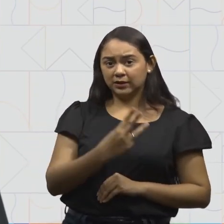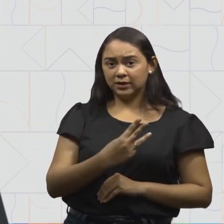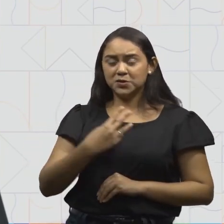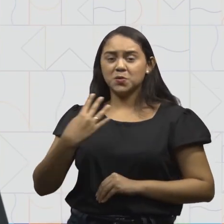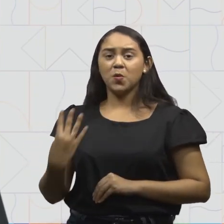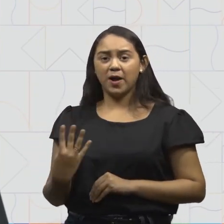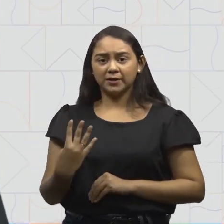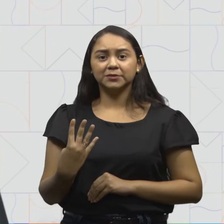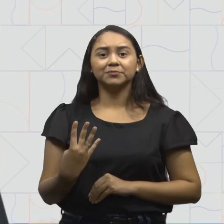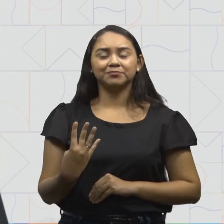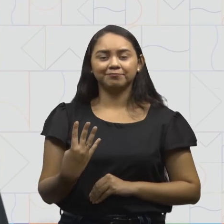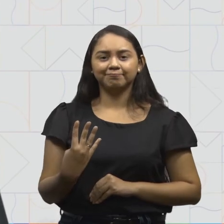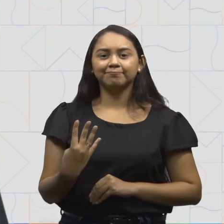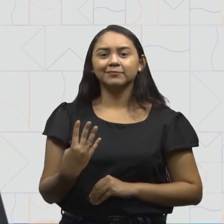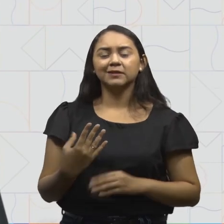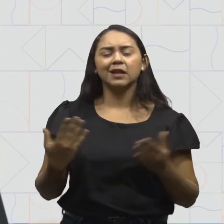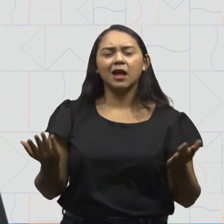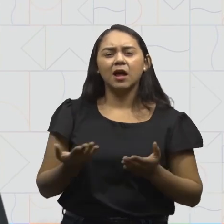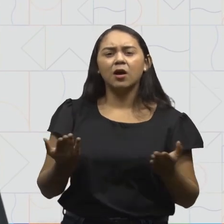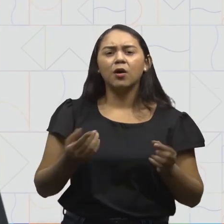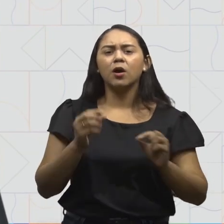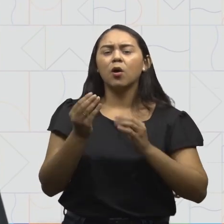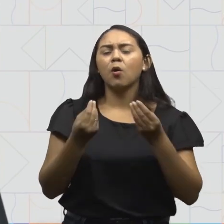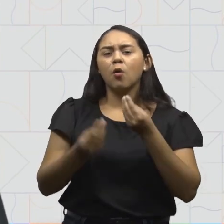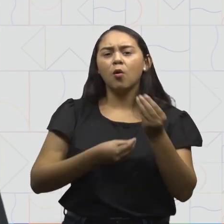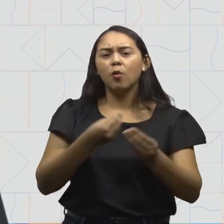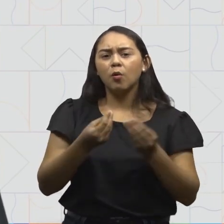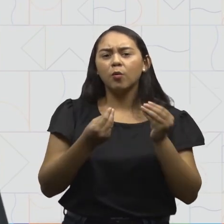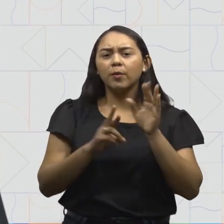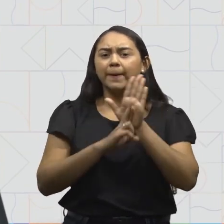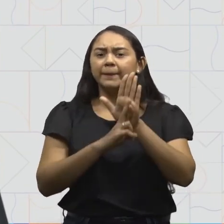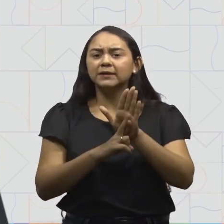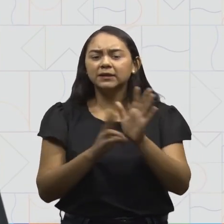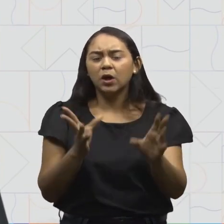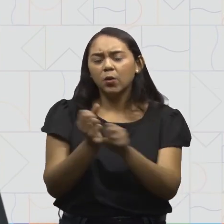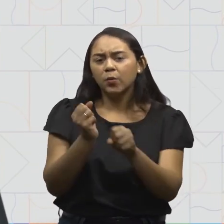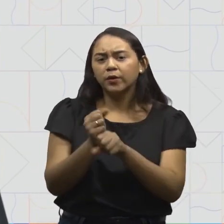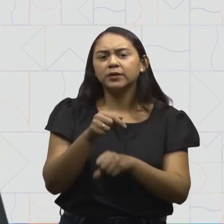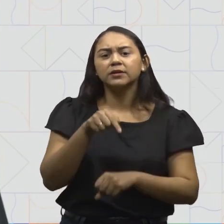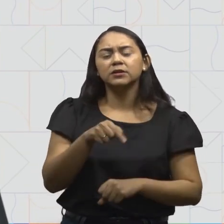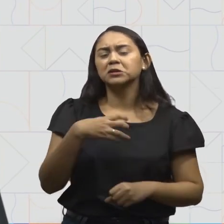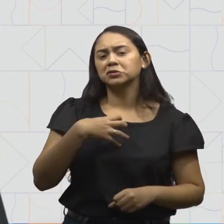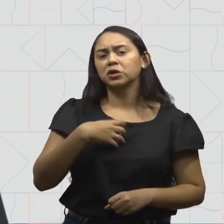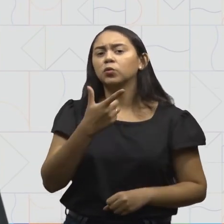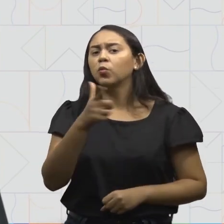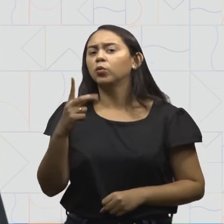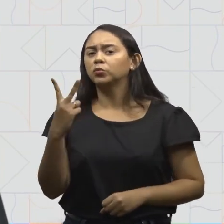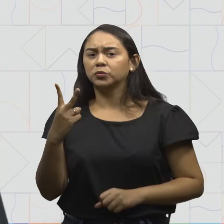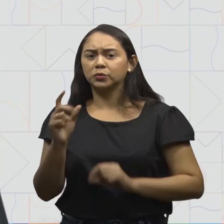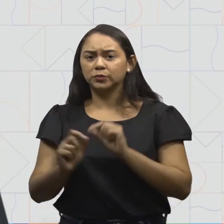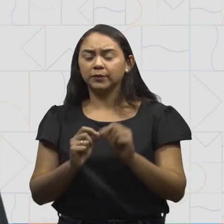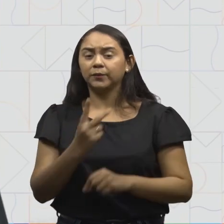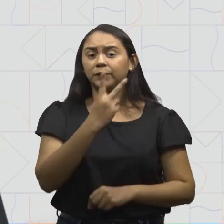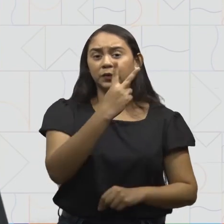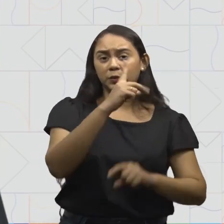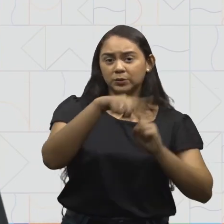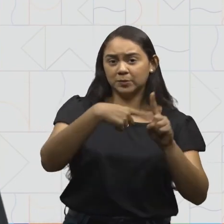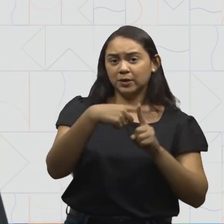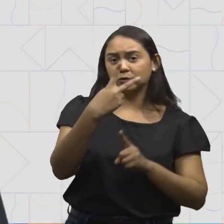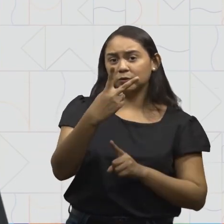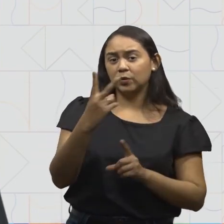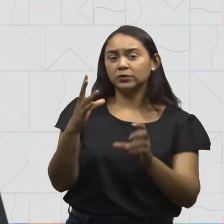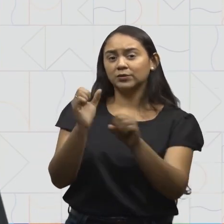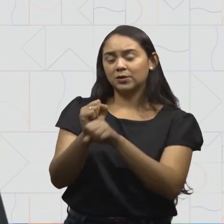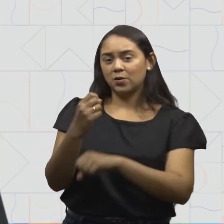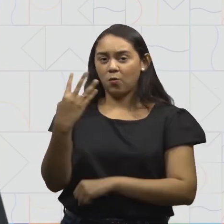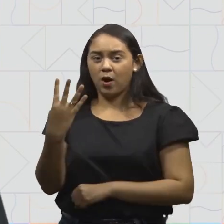dois, três, quatro. E nós poderíamos representar essa continha de duas formas. Dois mais